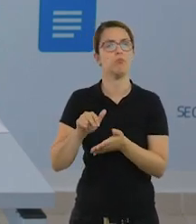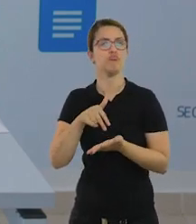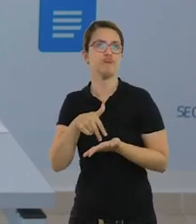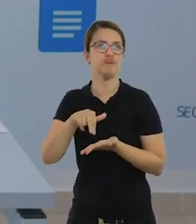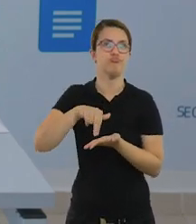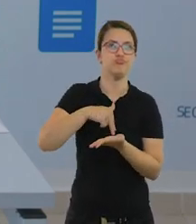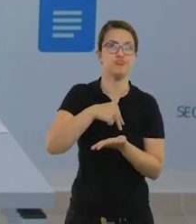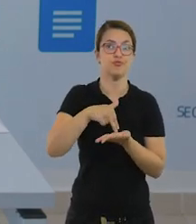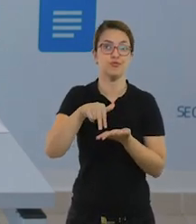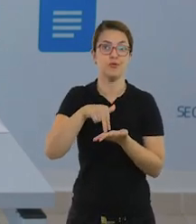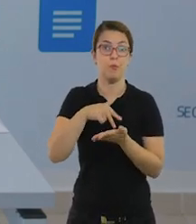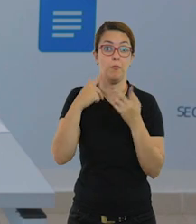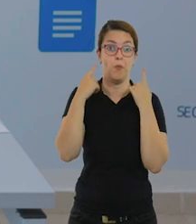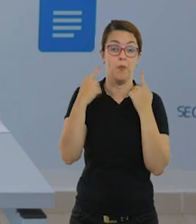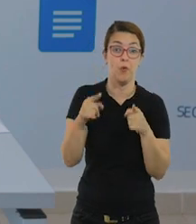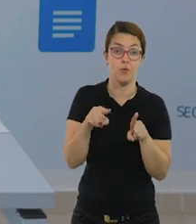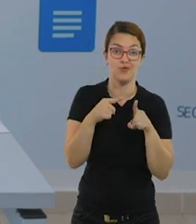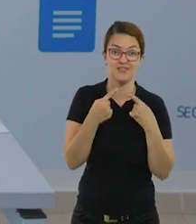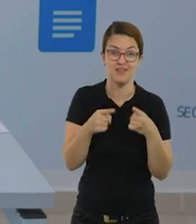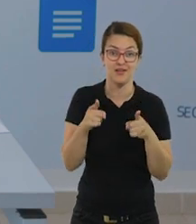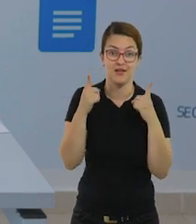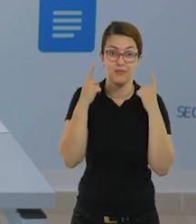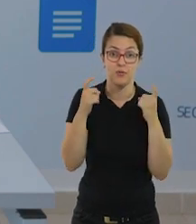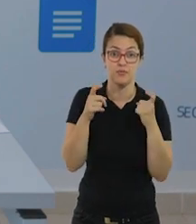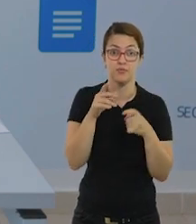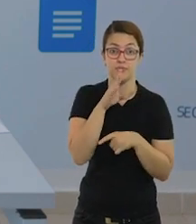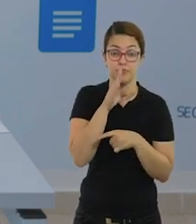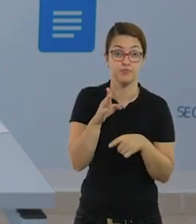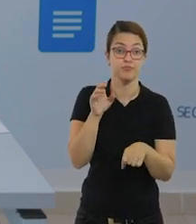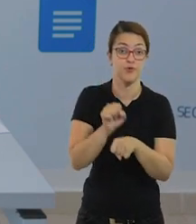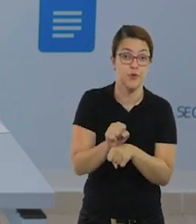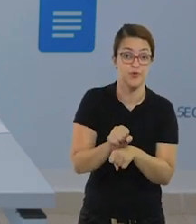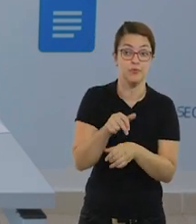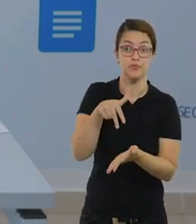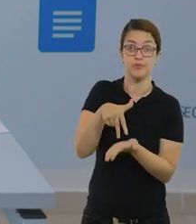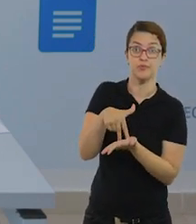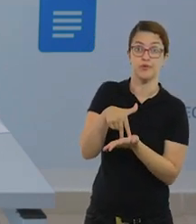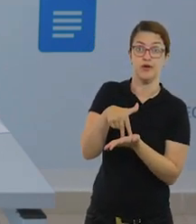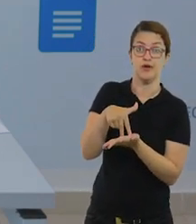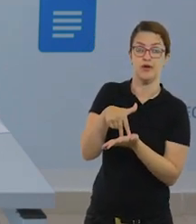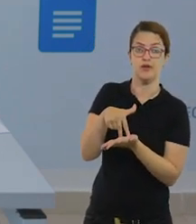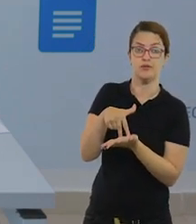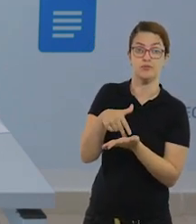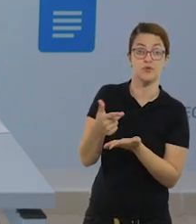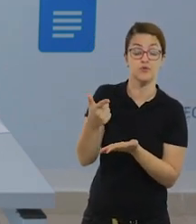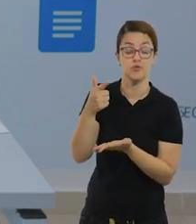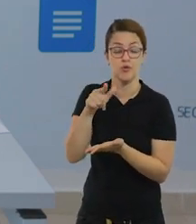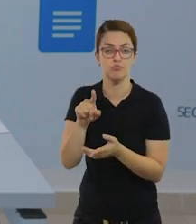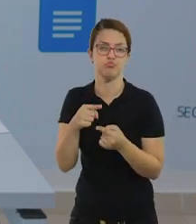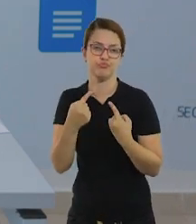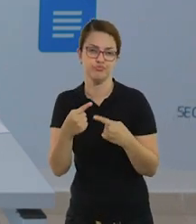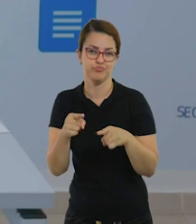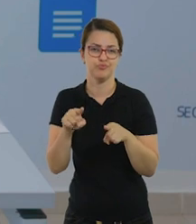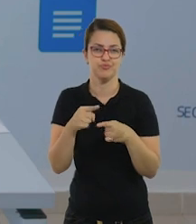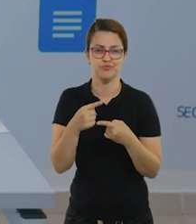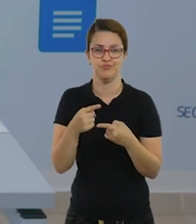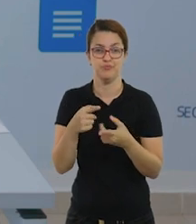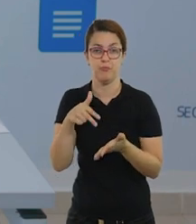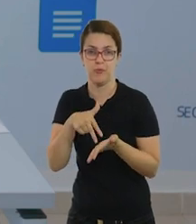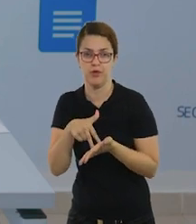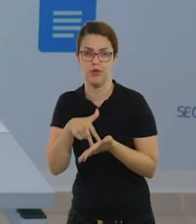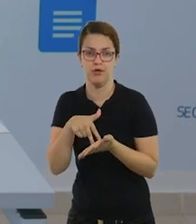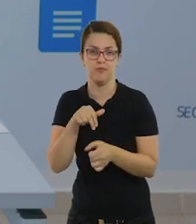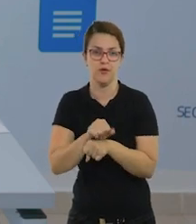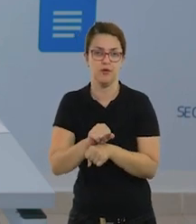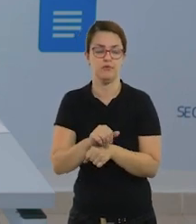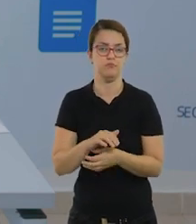Quando a música pausar, você mostra uma postura para ele e ele tem que ficar nessa postura até a música começar novamente,